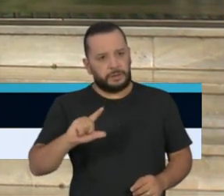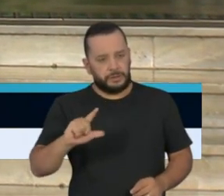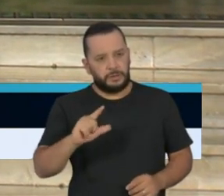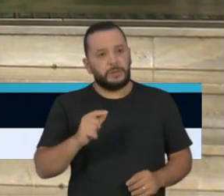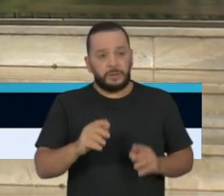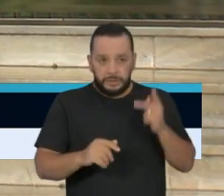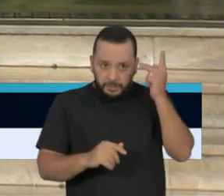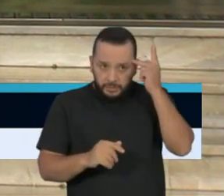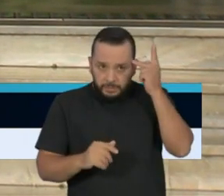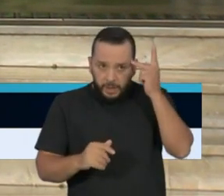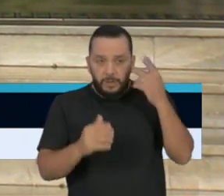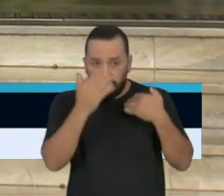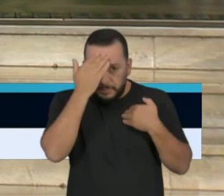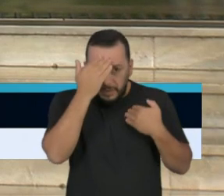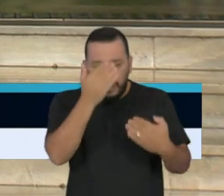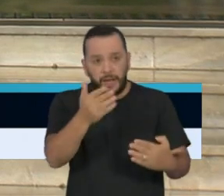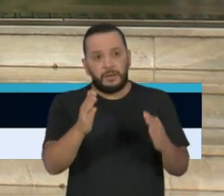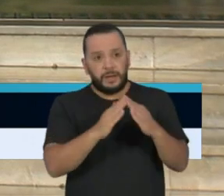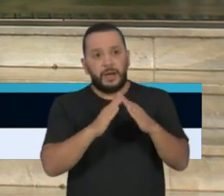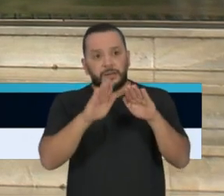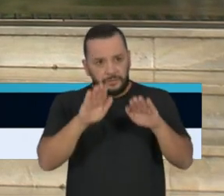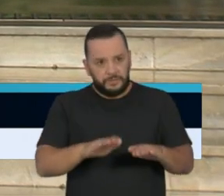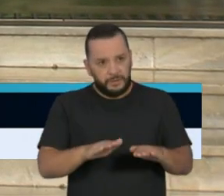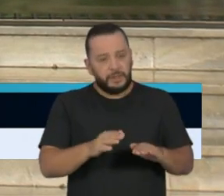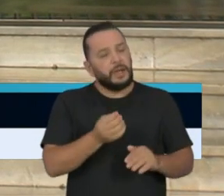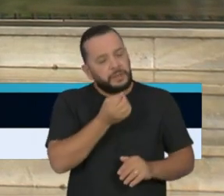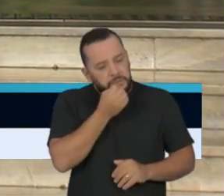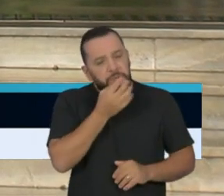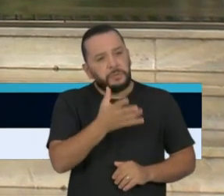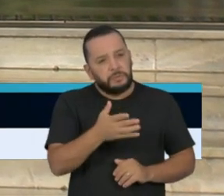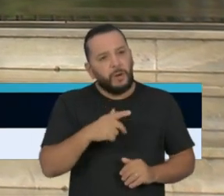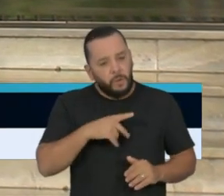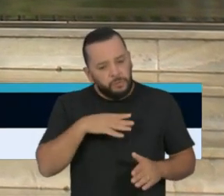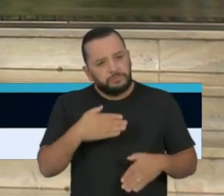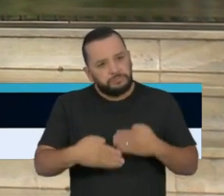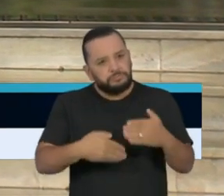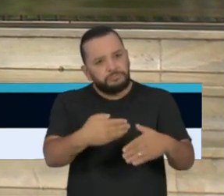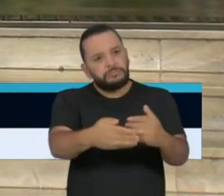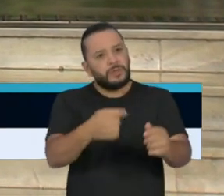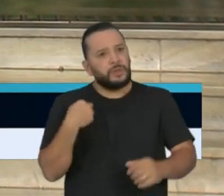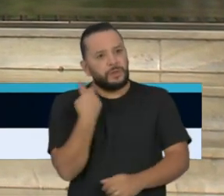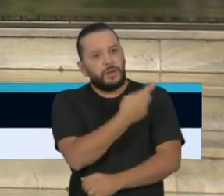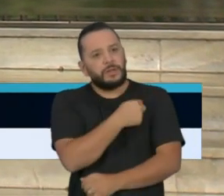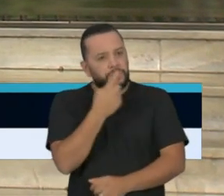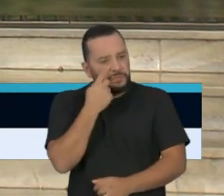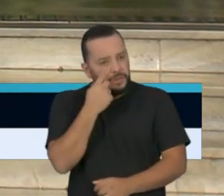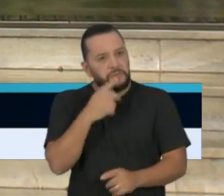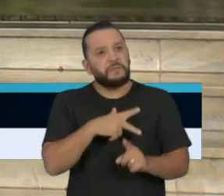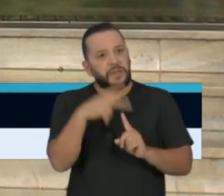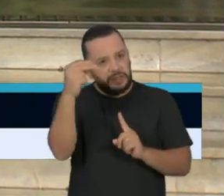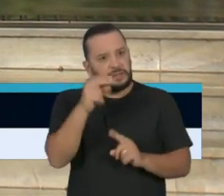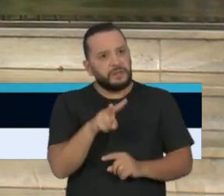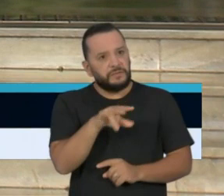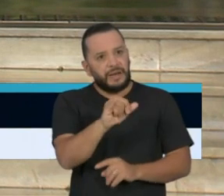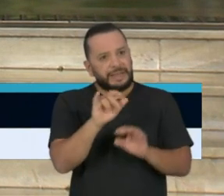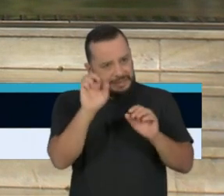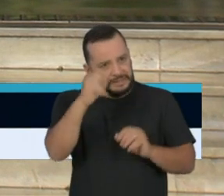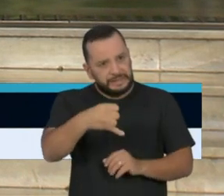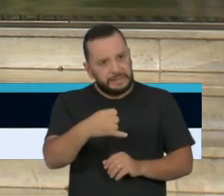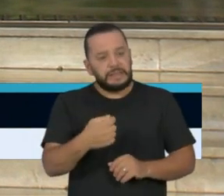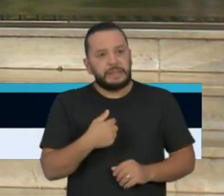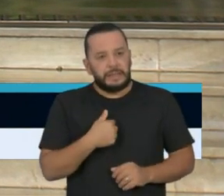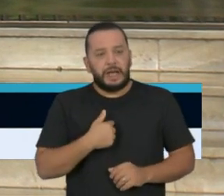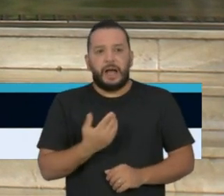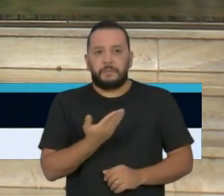agradece a quarentena. Realmente, a coisa está funcionando. E é dessa forma que a gente está vendo que a gente vai vencer essa batalha, com certeza. A paz dos